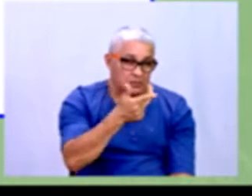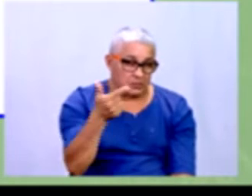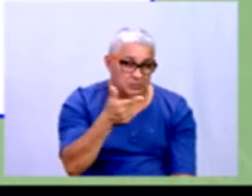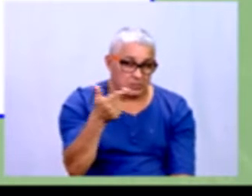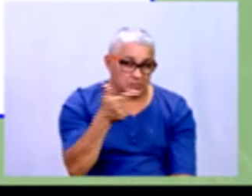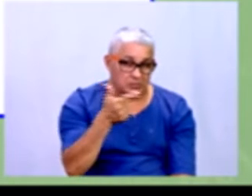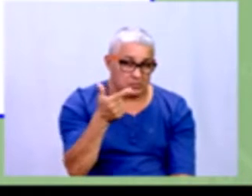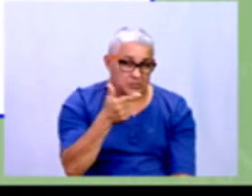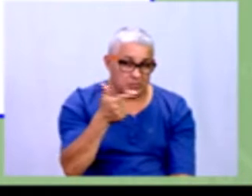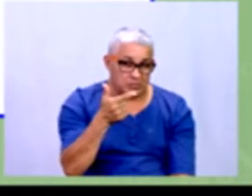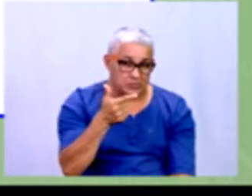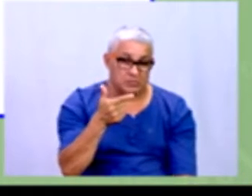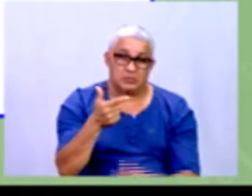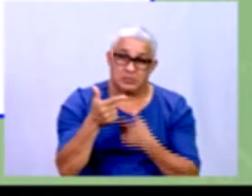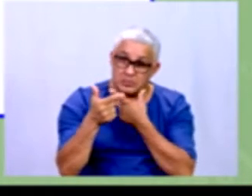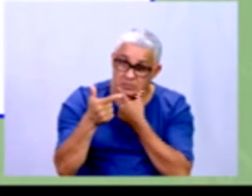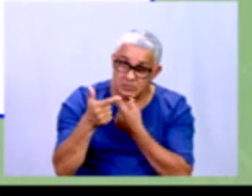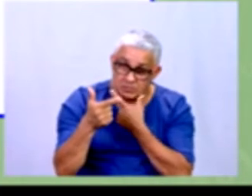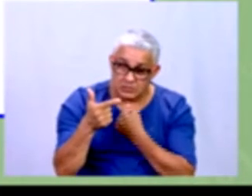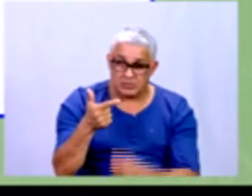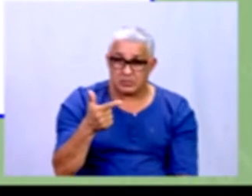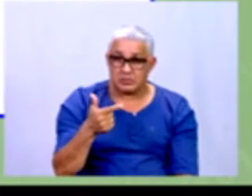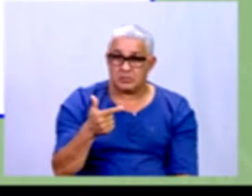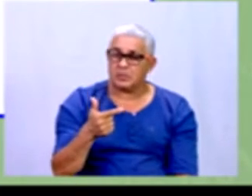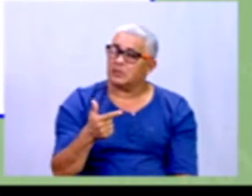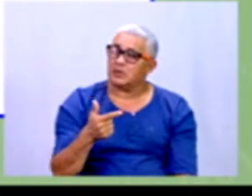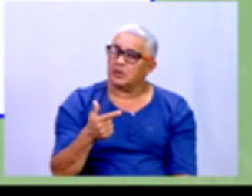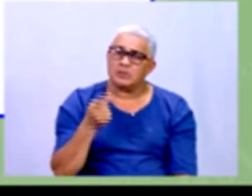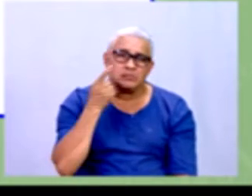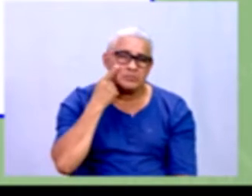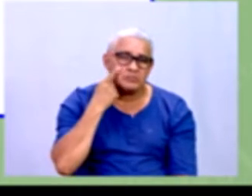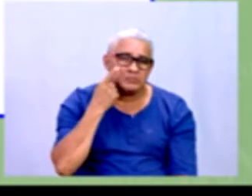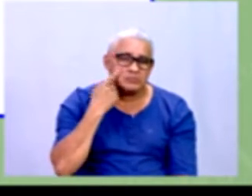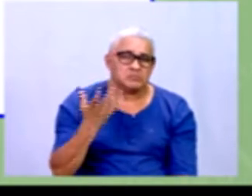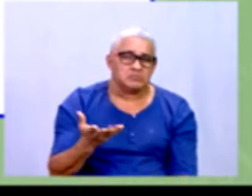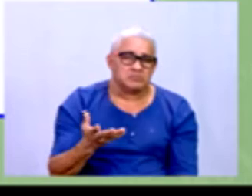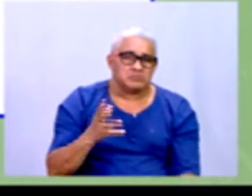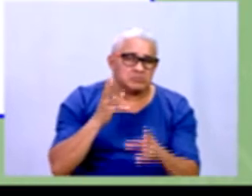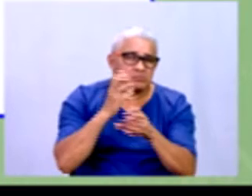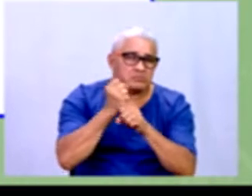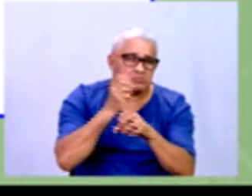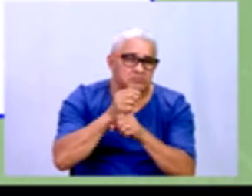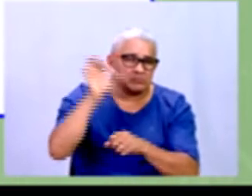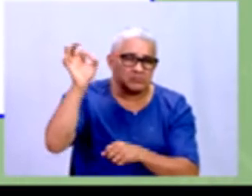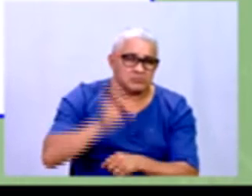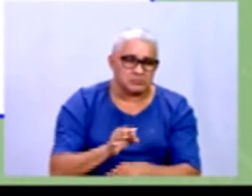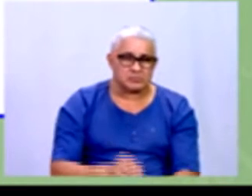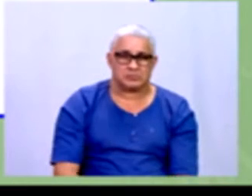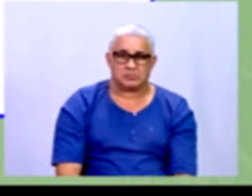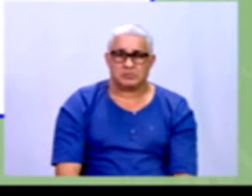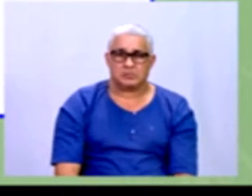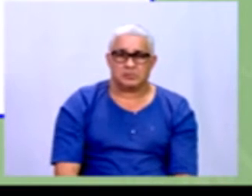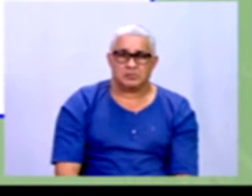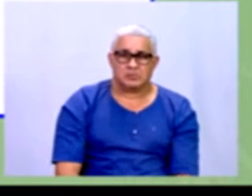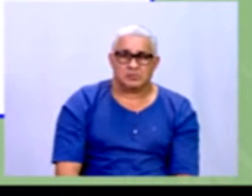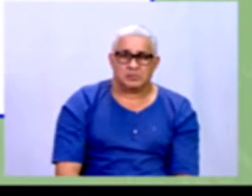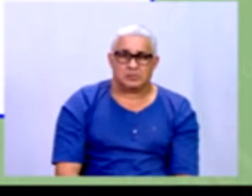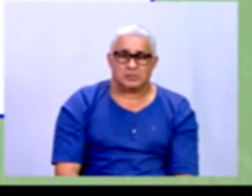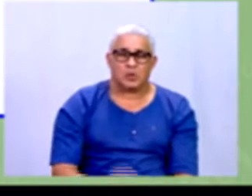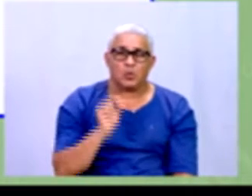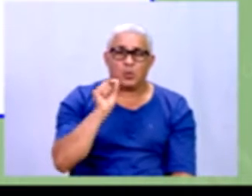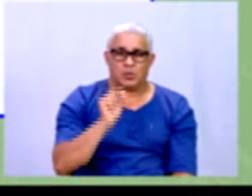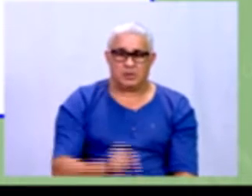são do gênero masculino vamos verificar em que termos... Em termos percentuais e em taxa unitária o que isso